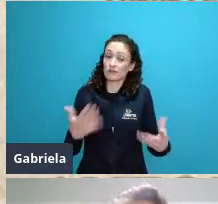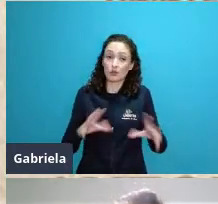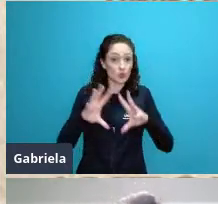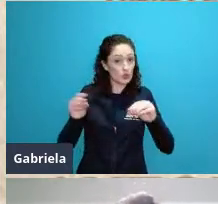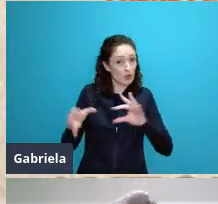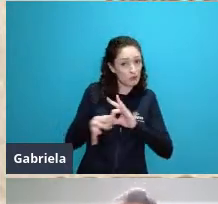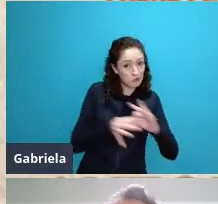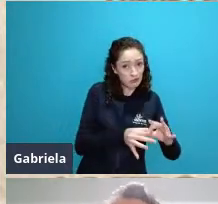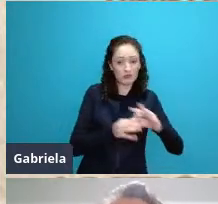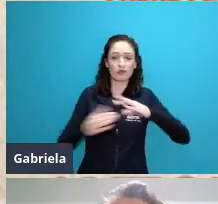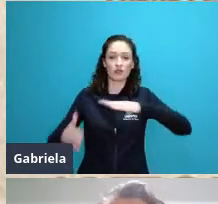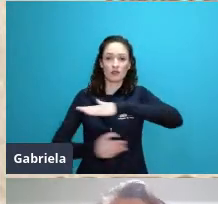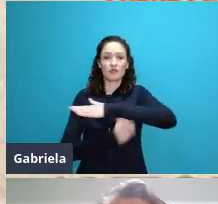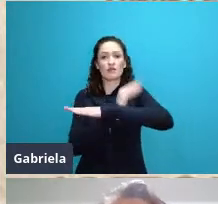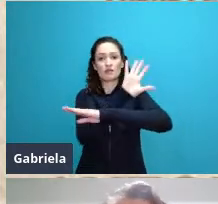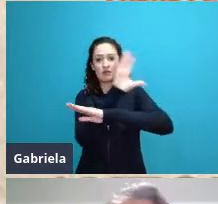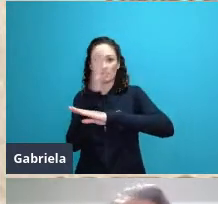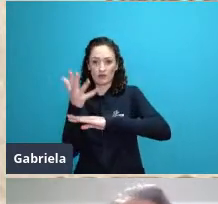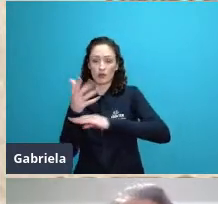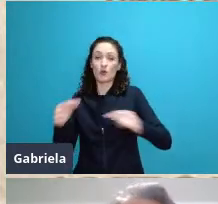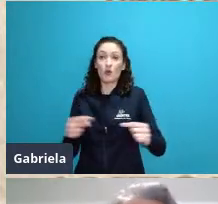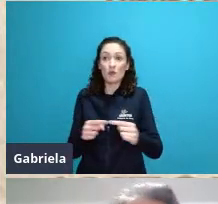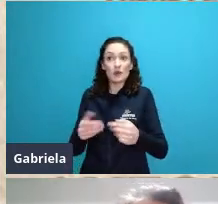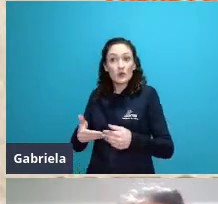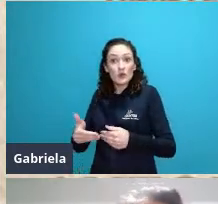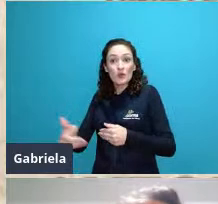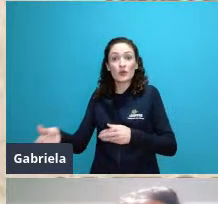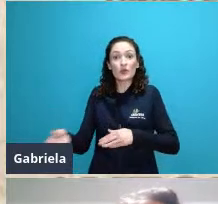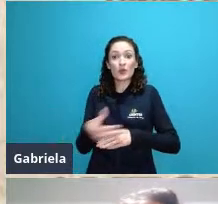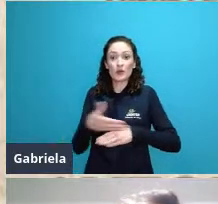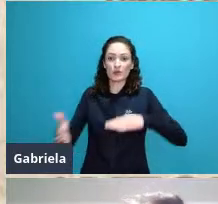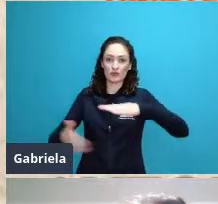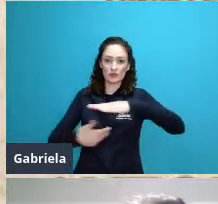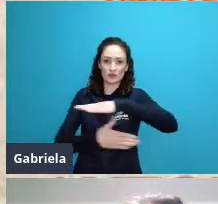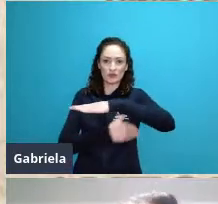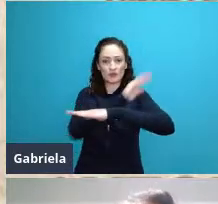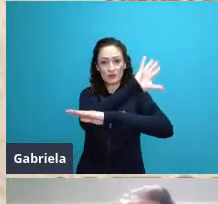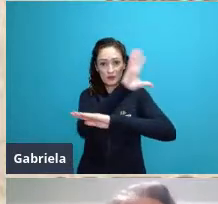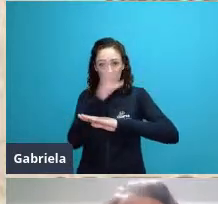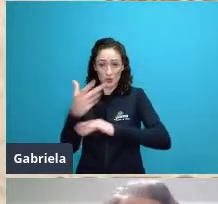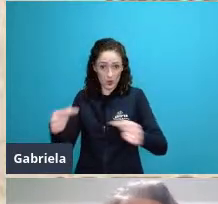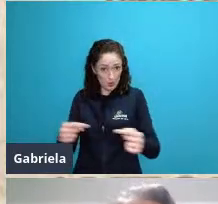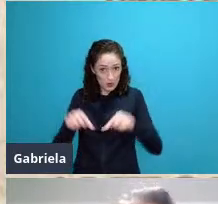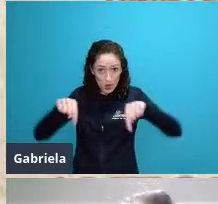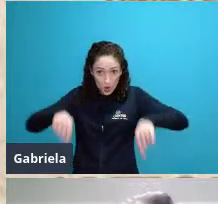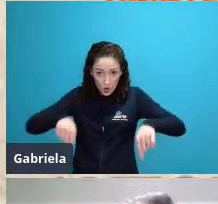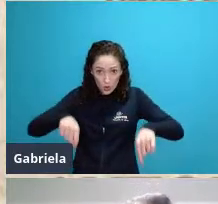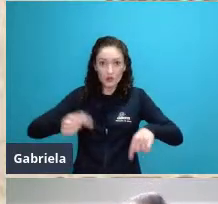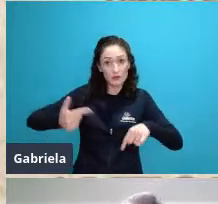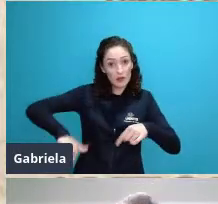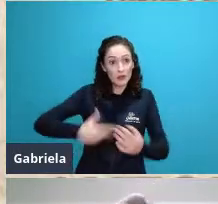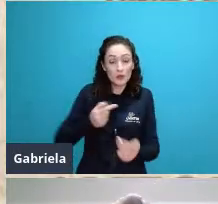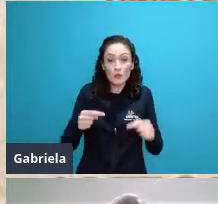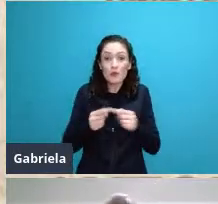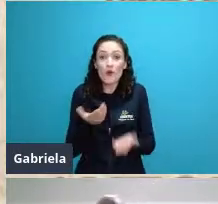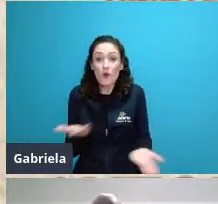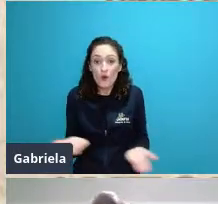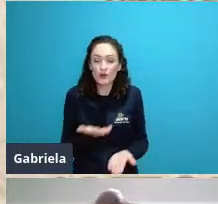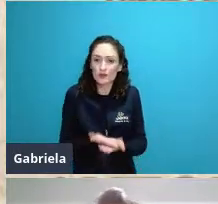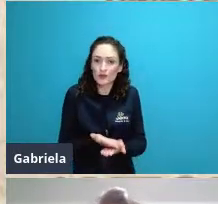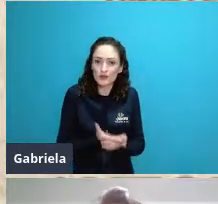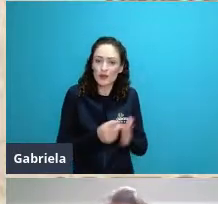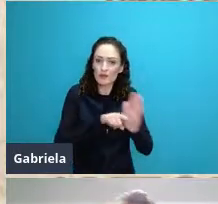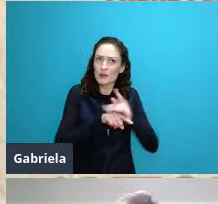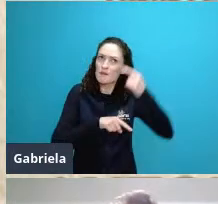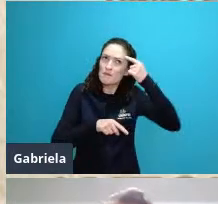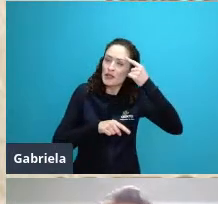de fato o nascimento da ecologia moderna como nós conhecemos hoje e principalmente como nós a estudamos hoje em termos de dividir ecologia em